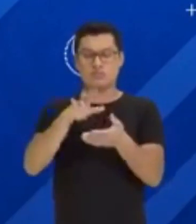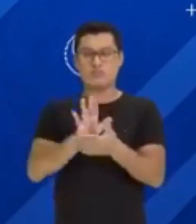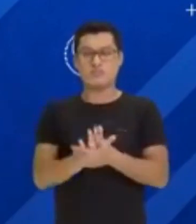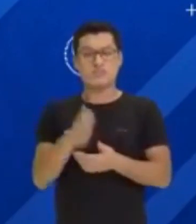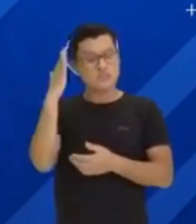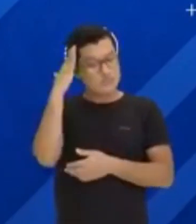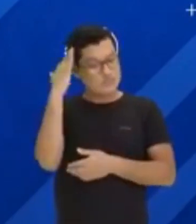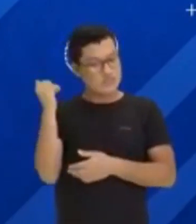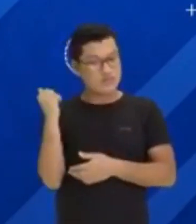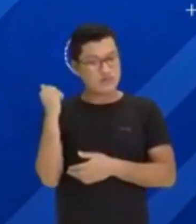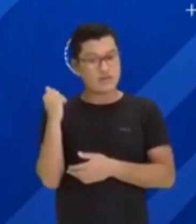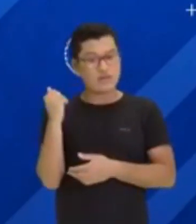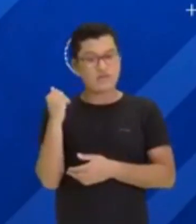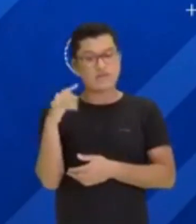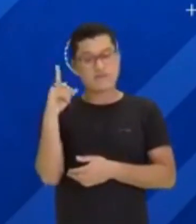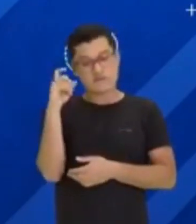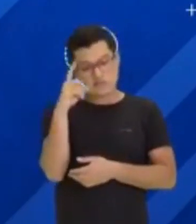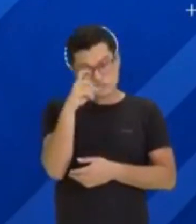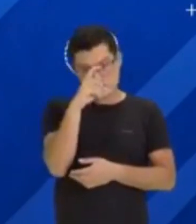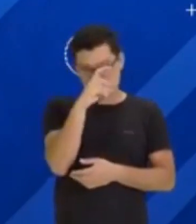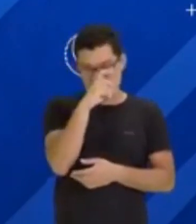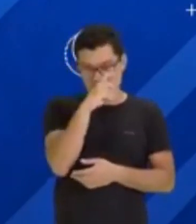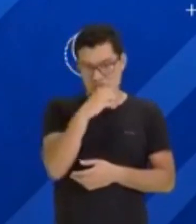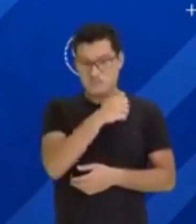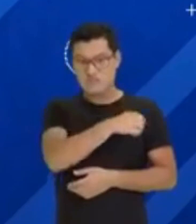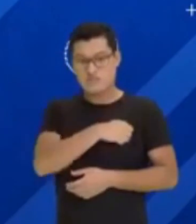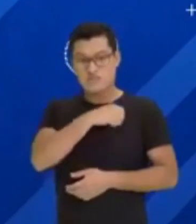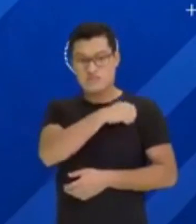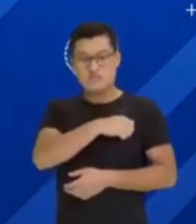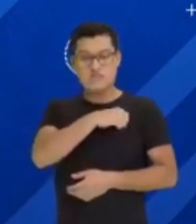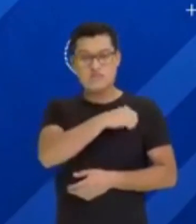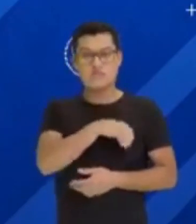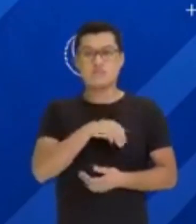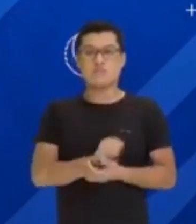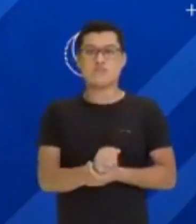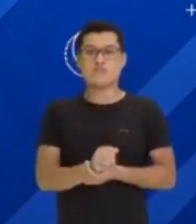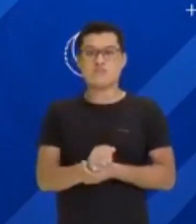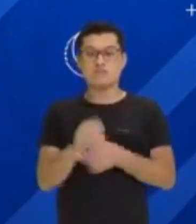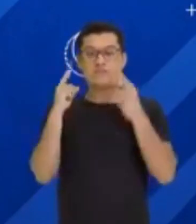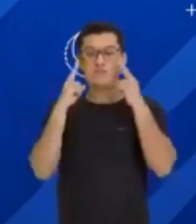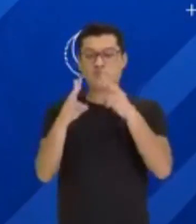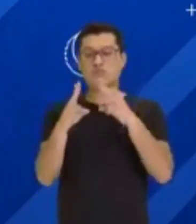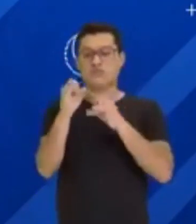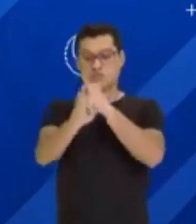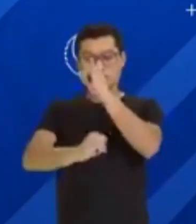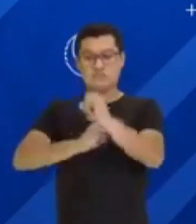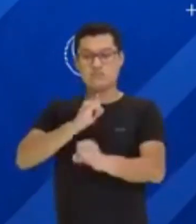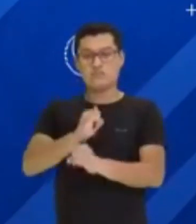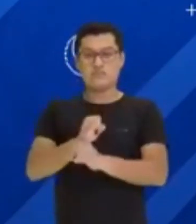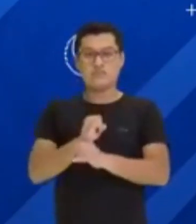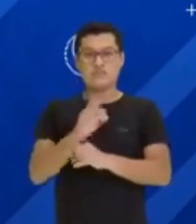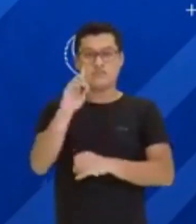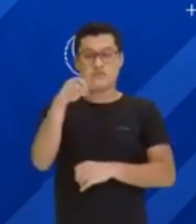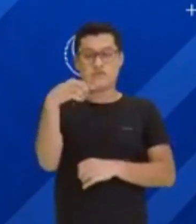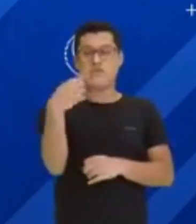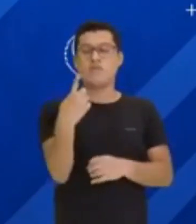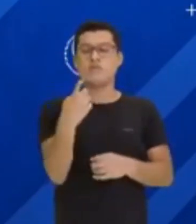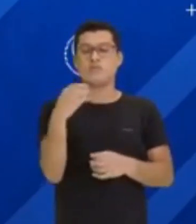vocês. Nós sabemos das dificuldades de alguns de nossos alunos em acessar essas aulas. Uma outra